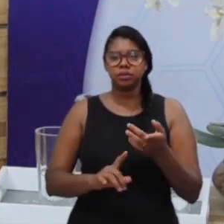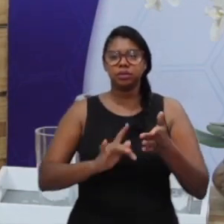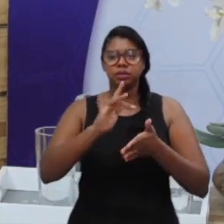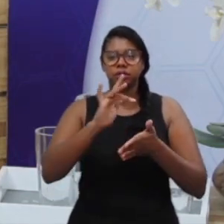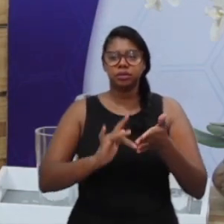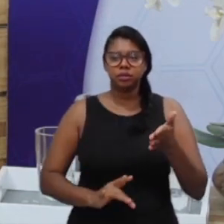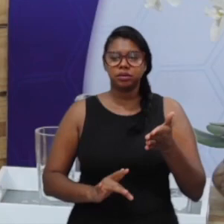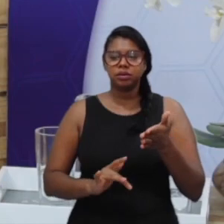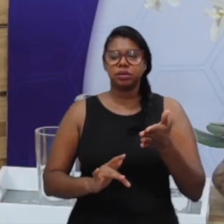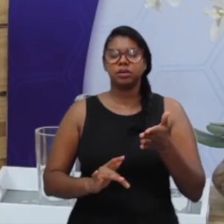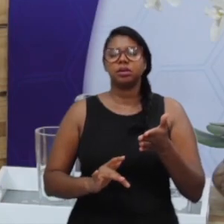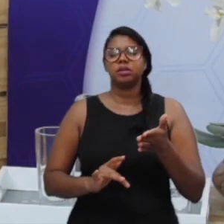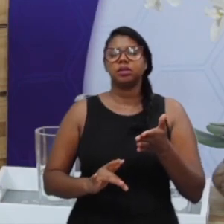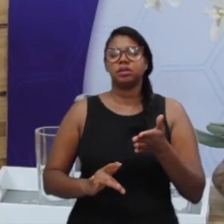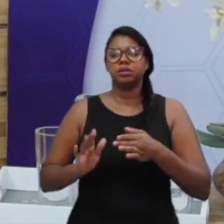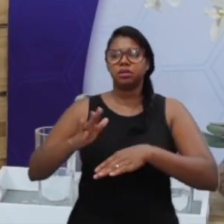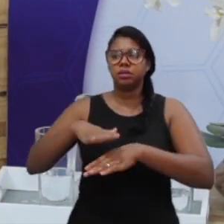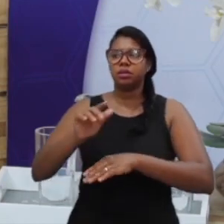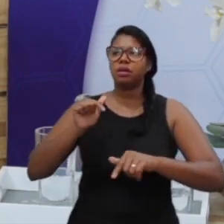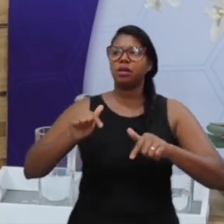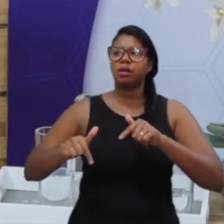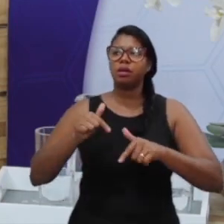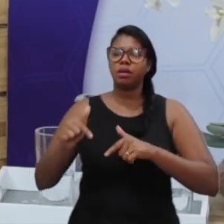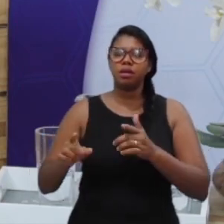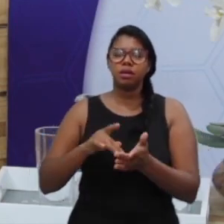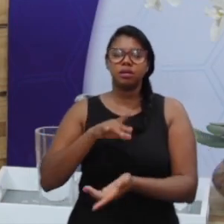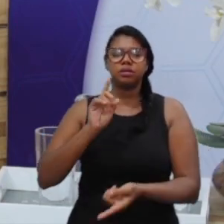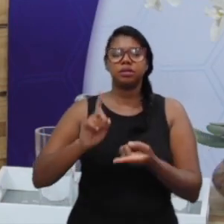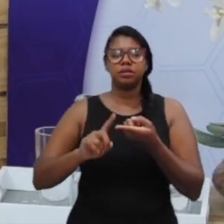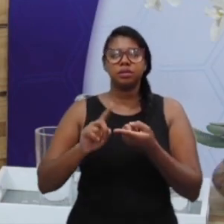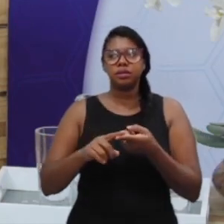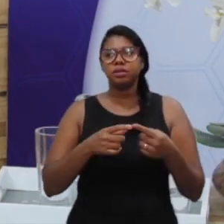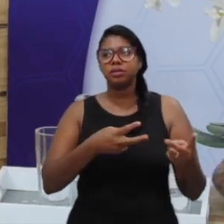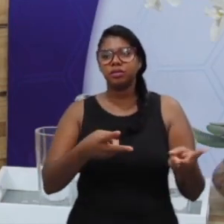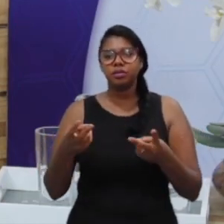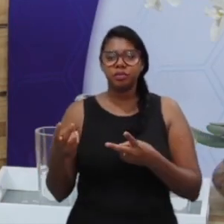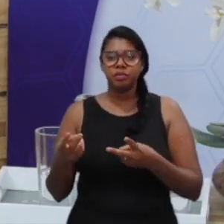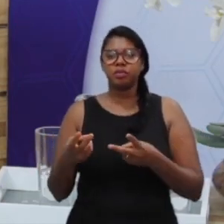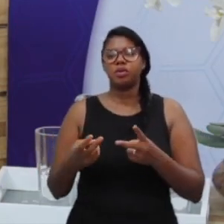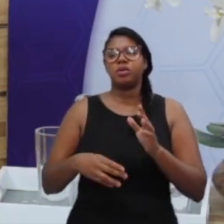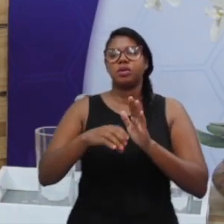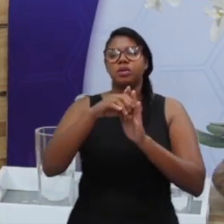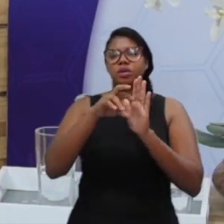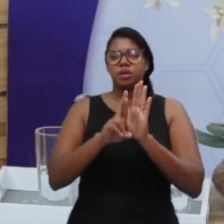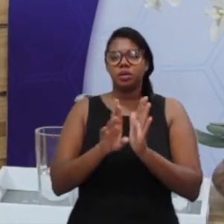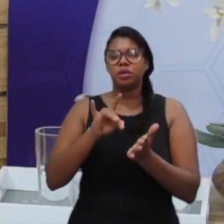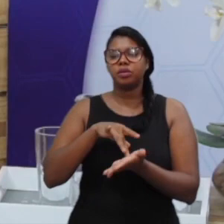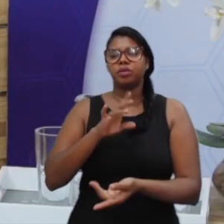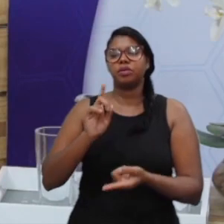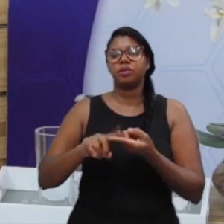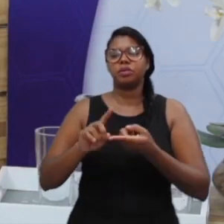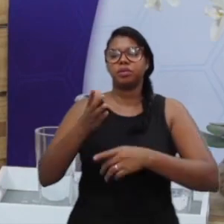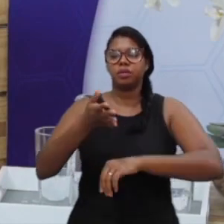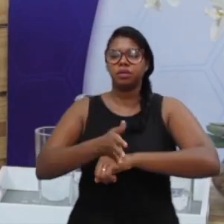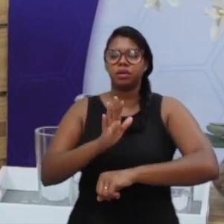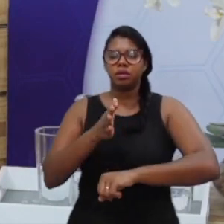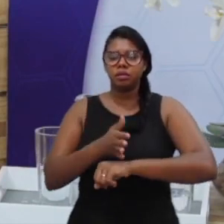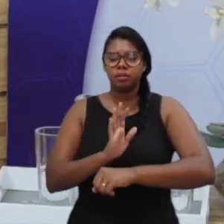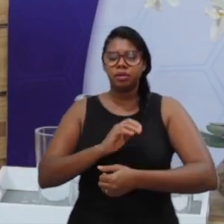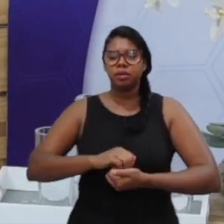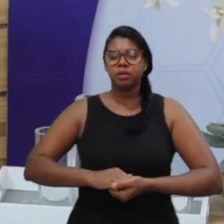vou abrir a busca de currículos. No caso de treinamento, vou